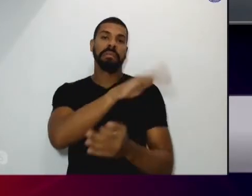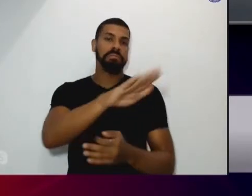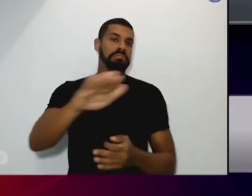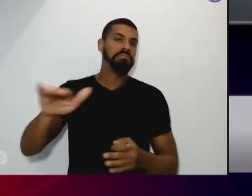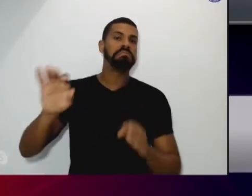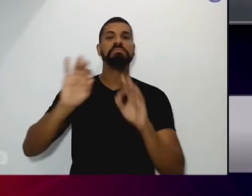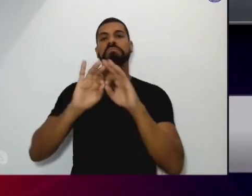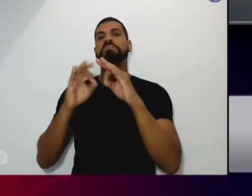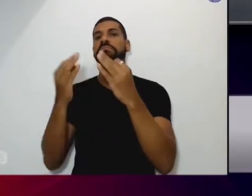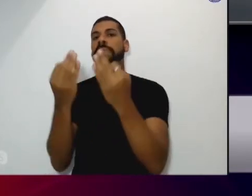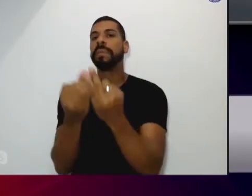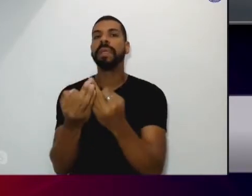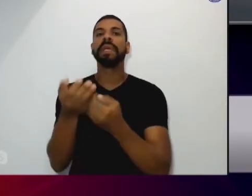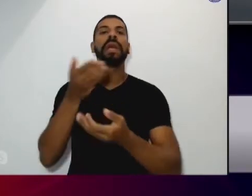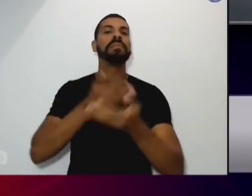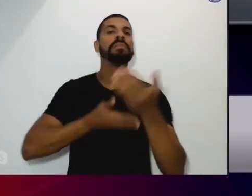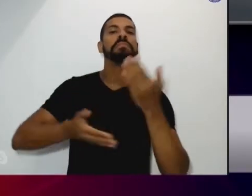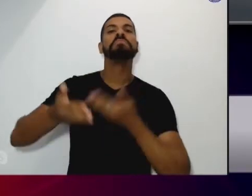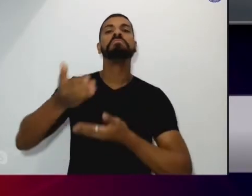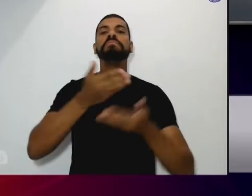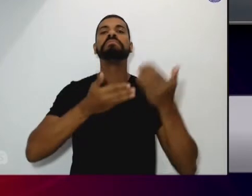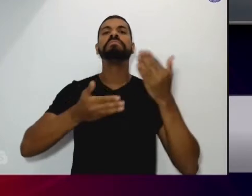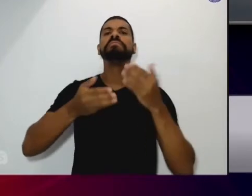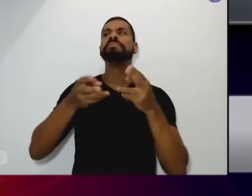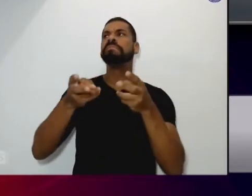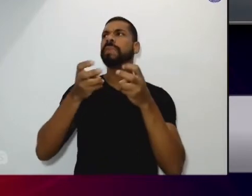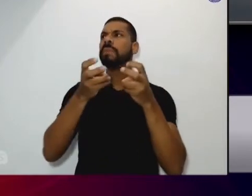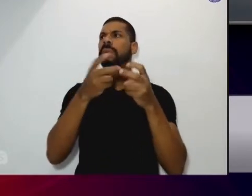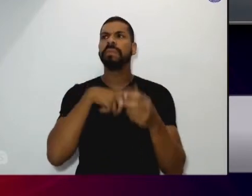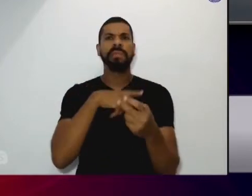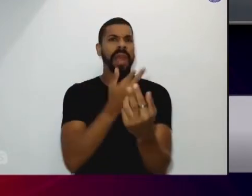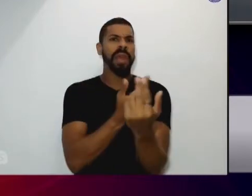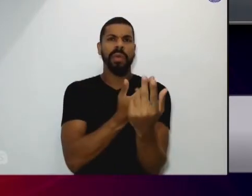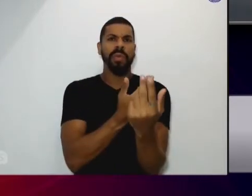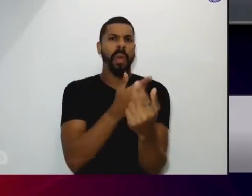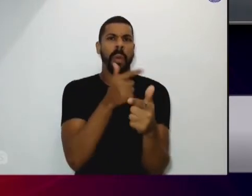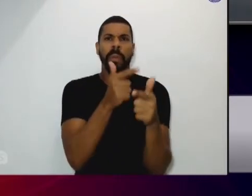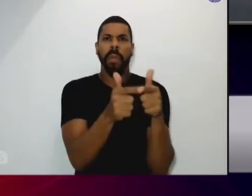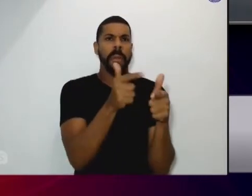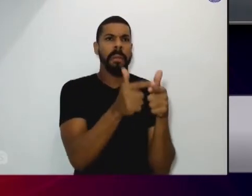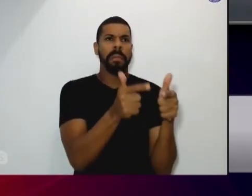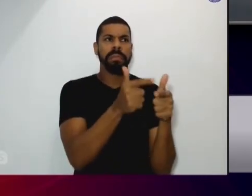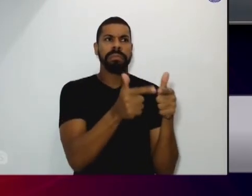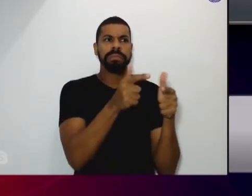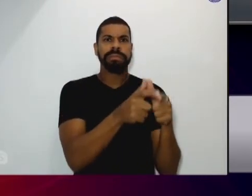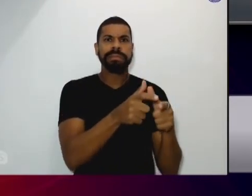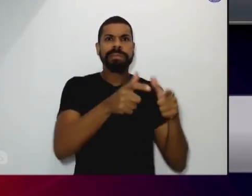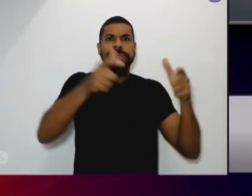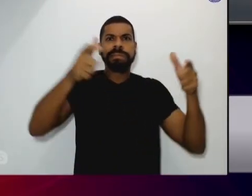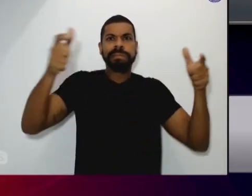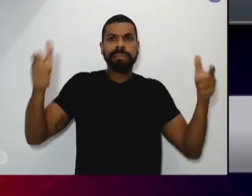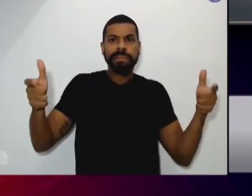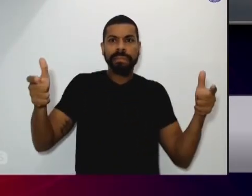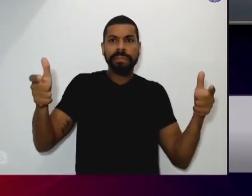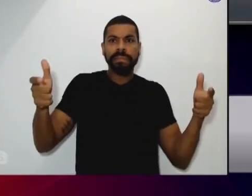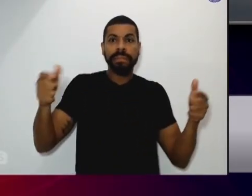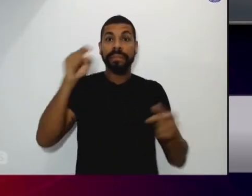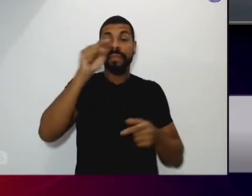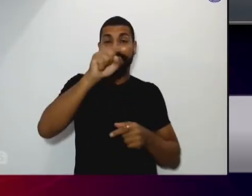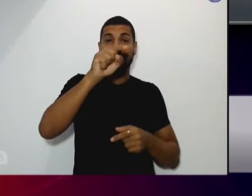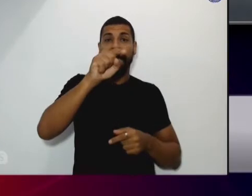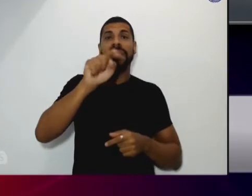apresentavam tais problemas então eles começaram a estender esses PHD